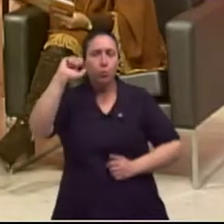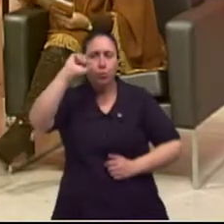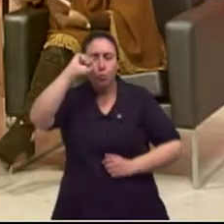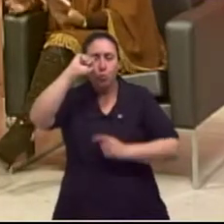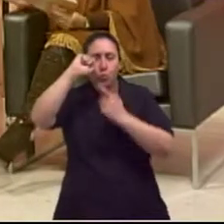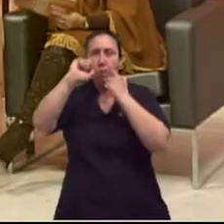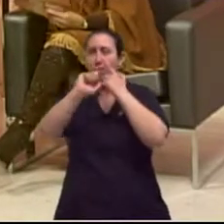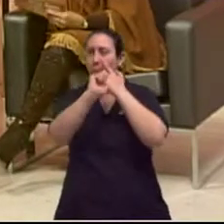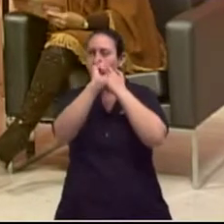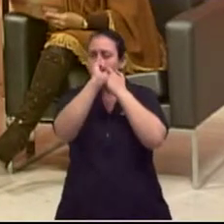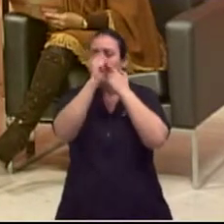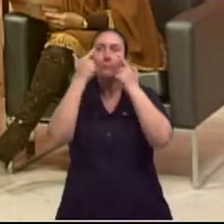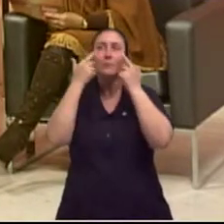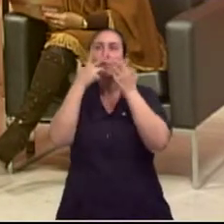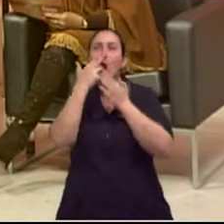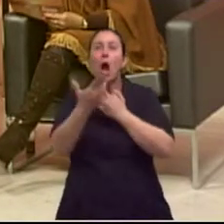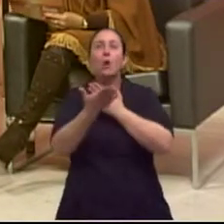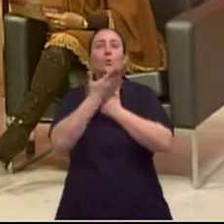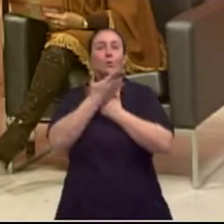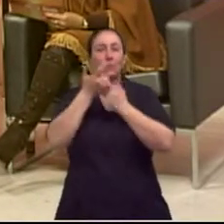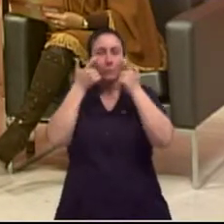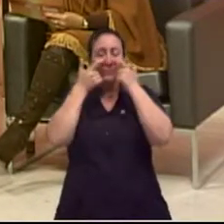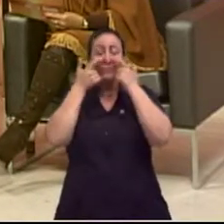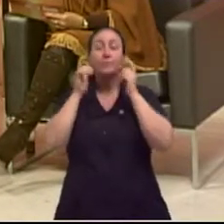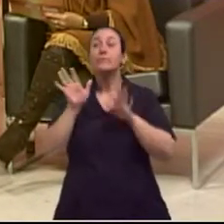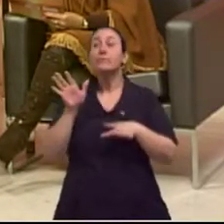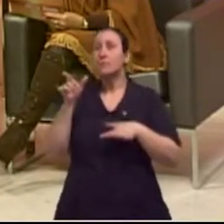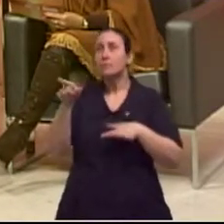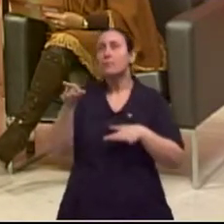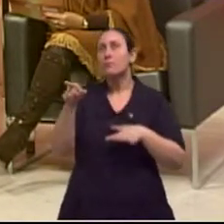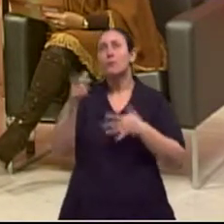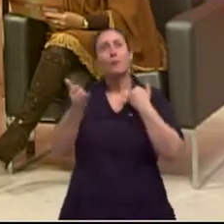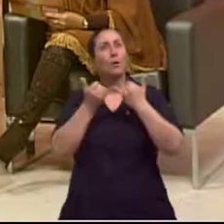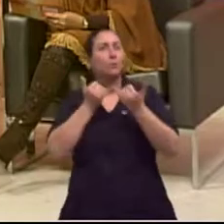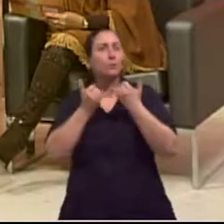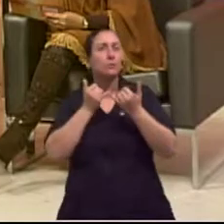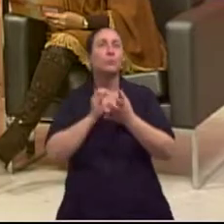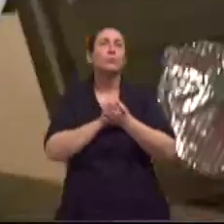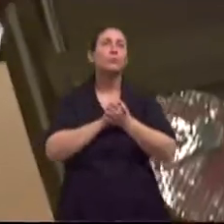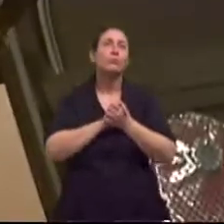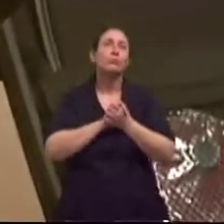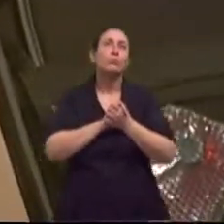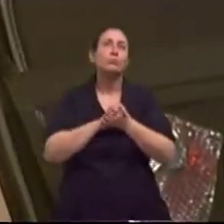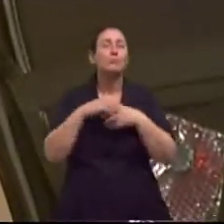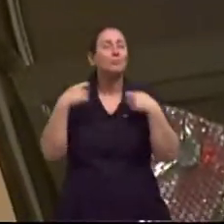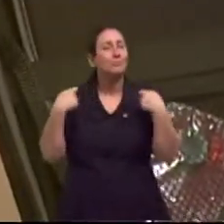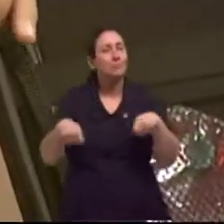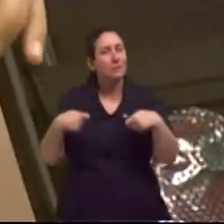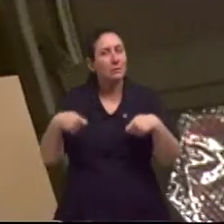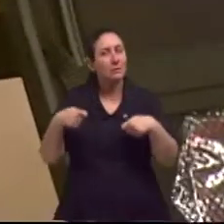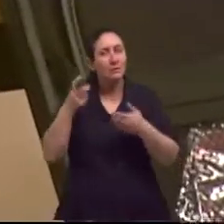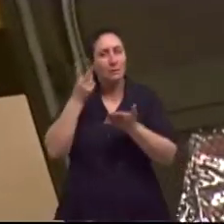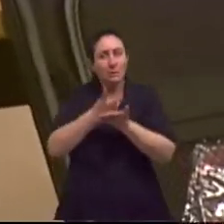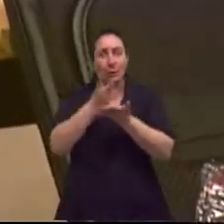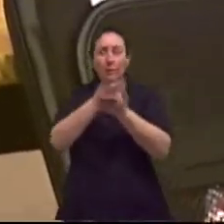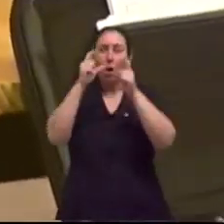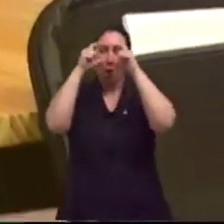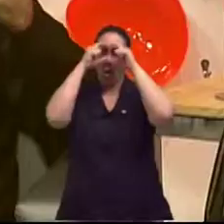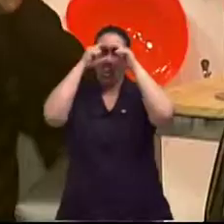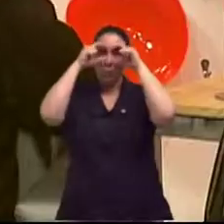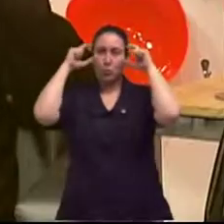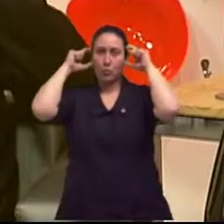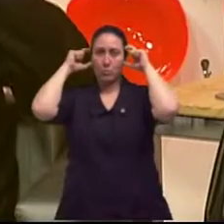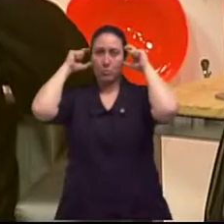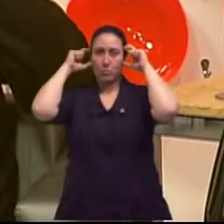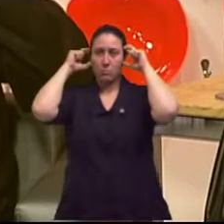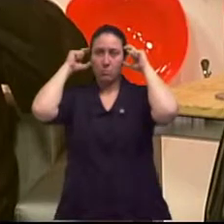que estão aqui na malinha. Esse, com certeza, por exemplo, sempre tem que ter óculos. Ah,